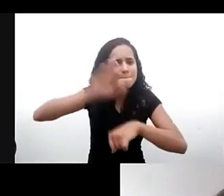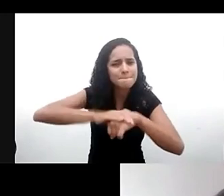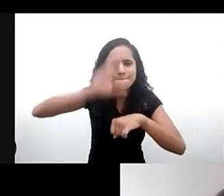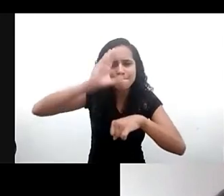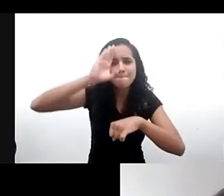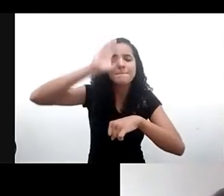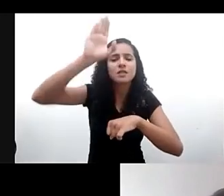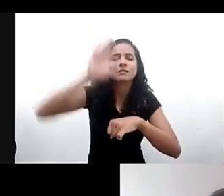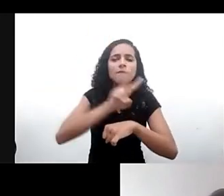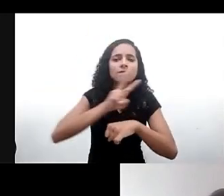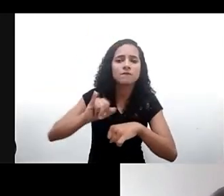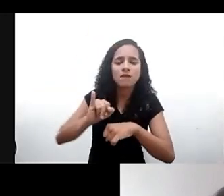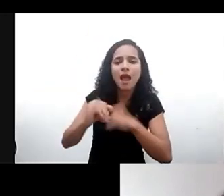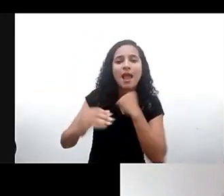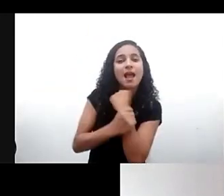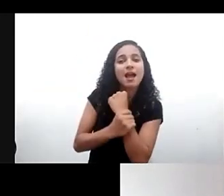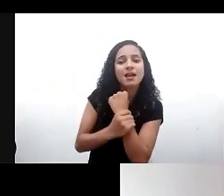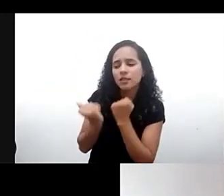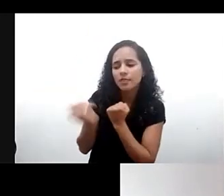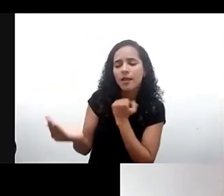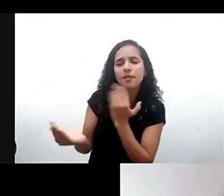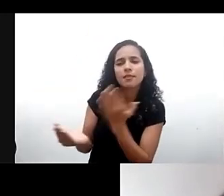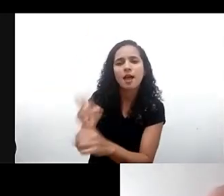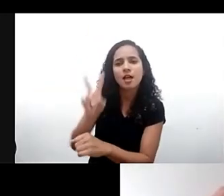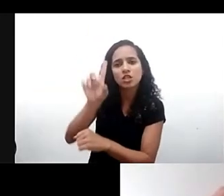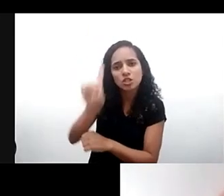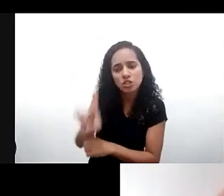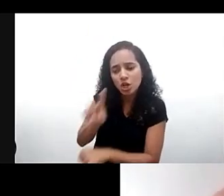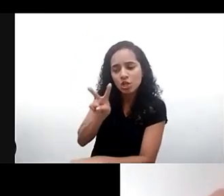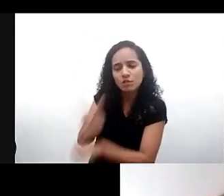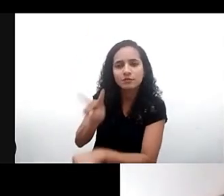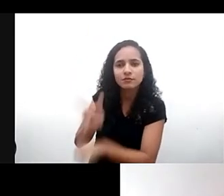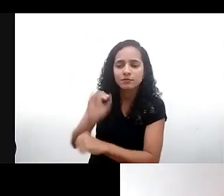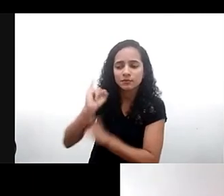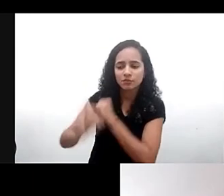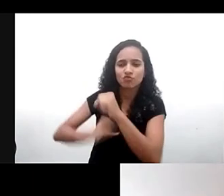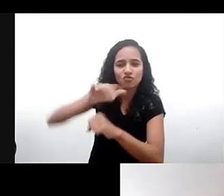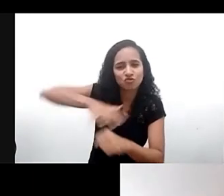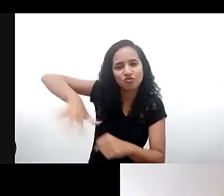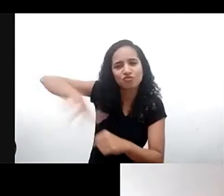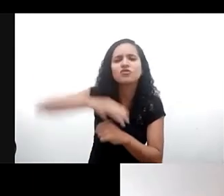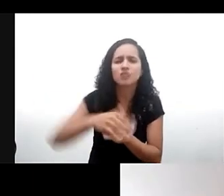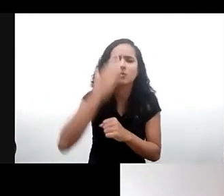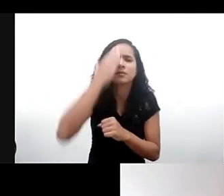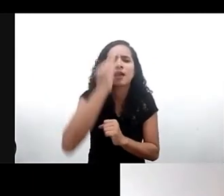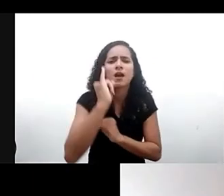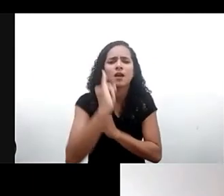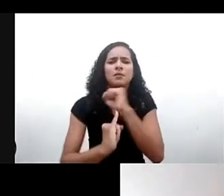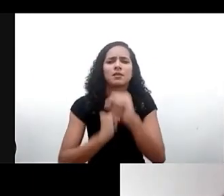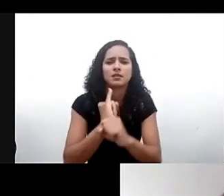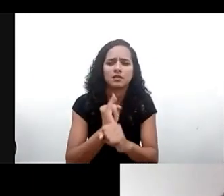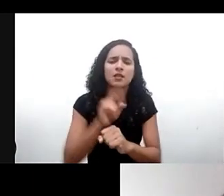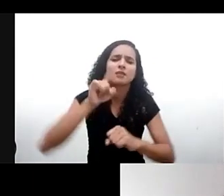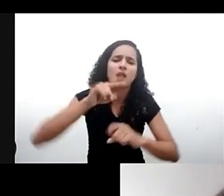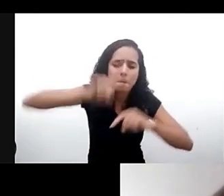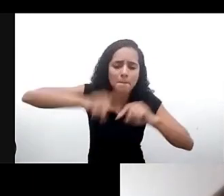digitais de crianças e adolescentes especialmente em momentos de crise como o a gente tem vivido e a internet pode ser um dos instrumentos